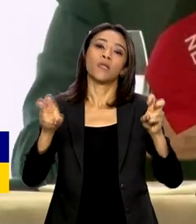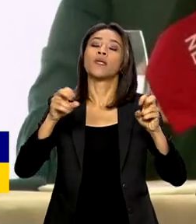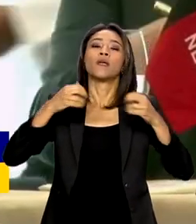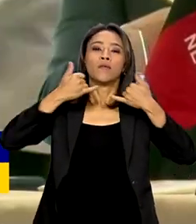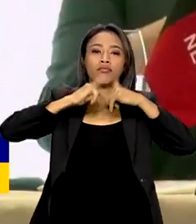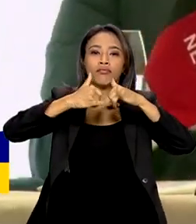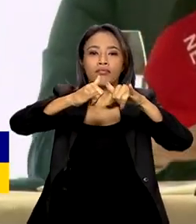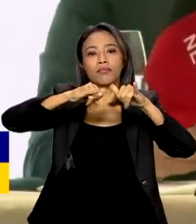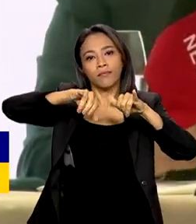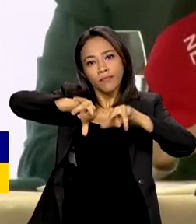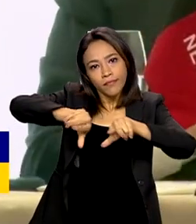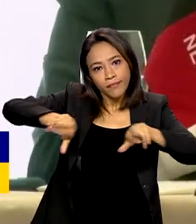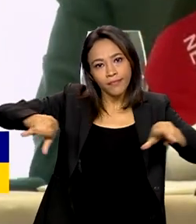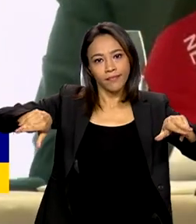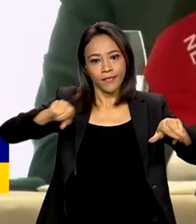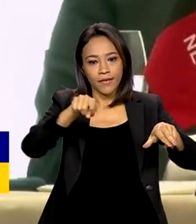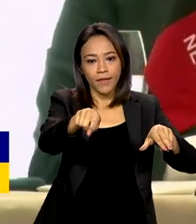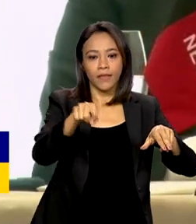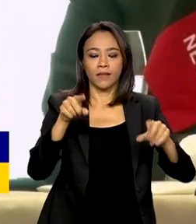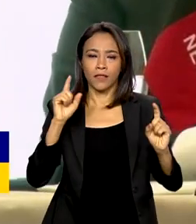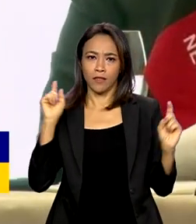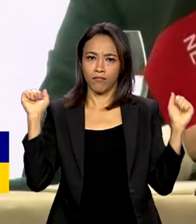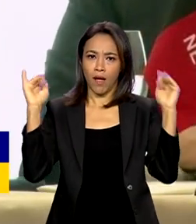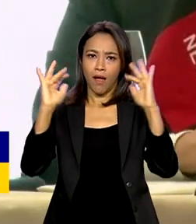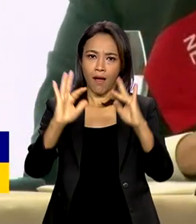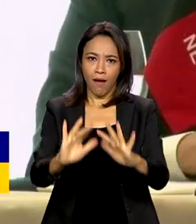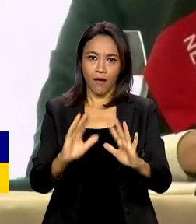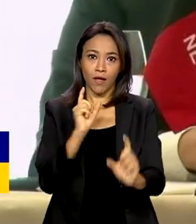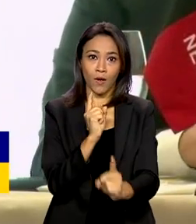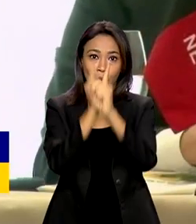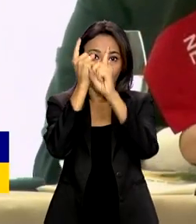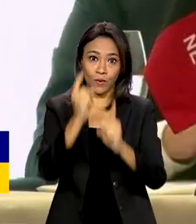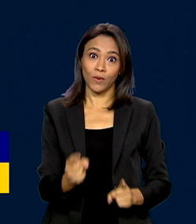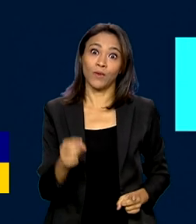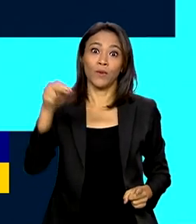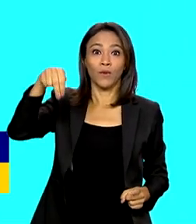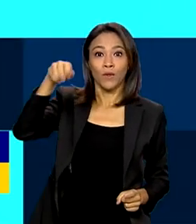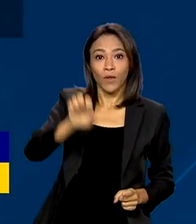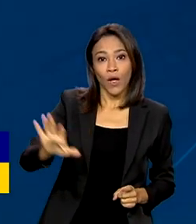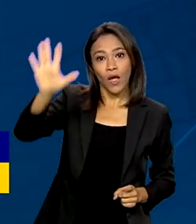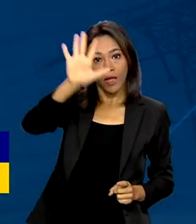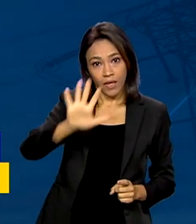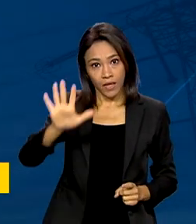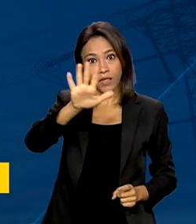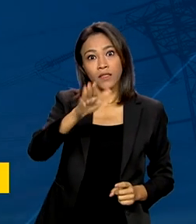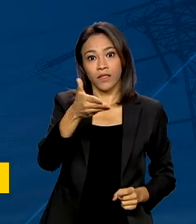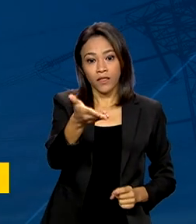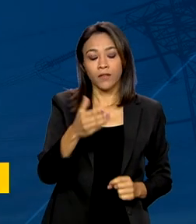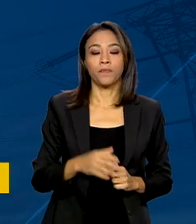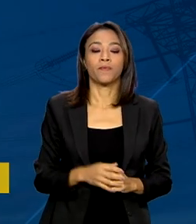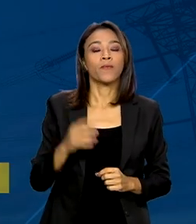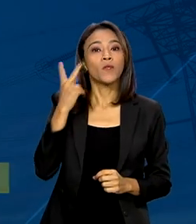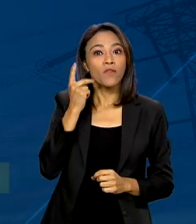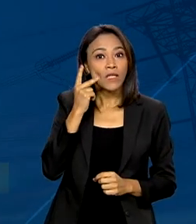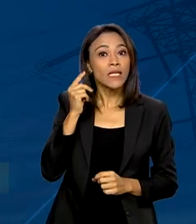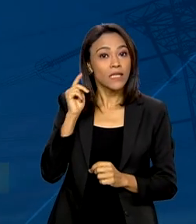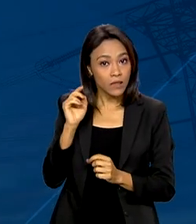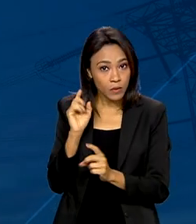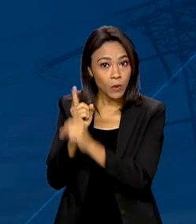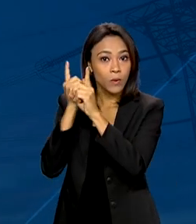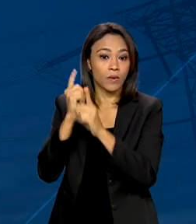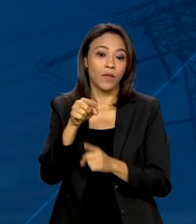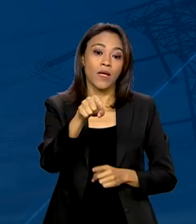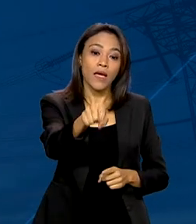do consórcio de governadores do Nordeste, realizada no Ceará. De acordo com informações do Ministério de Minas e